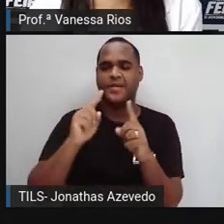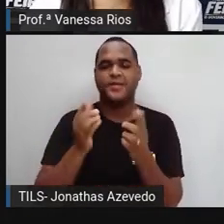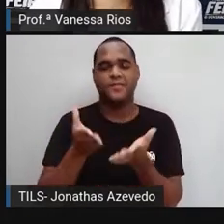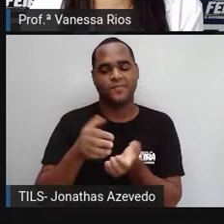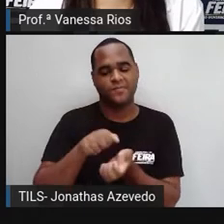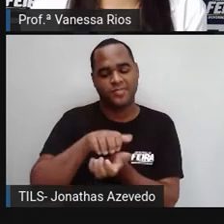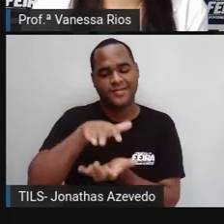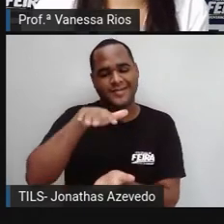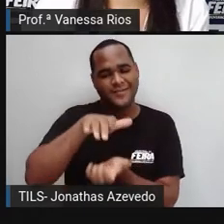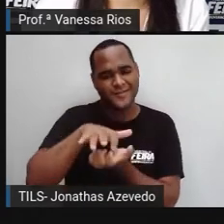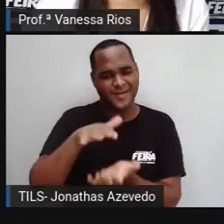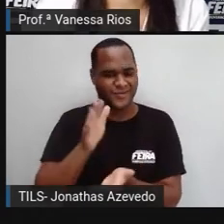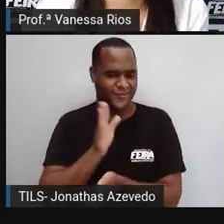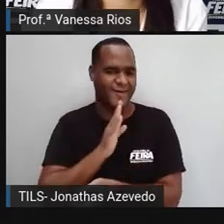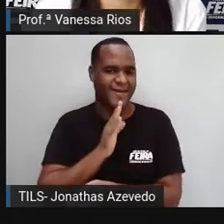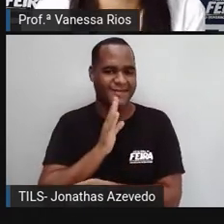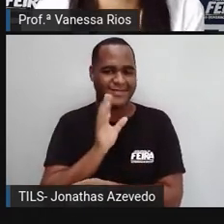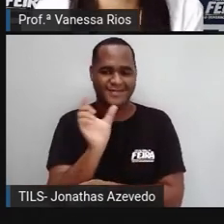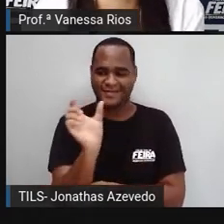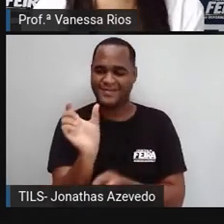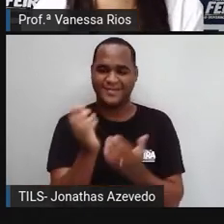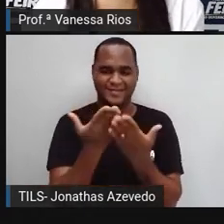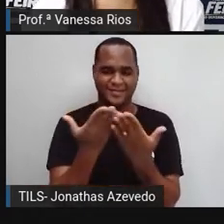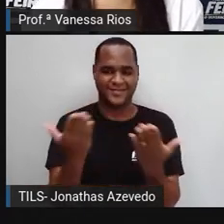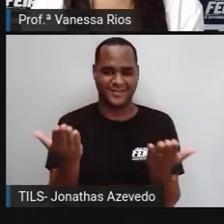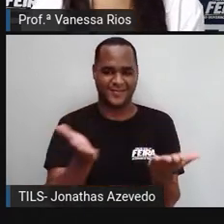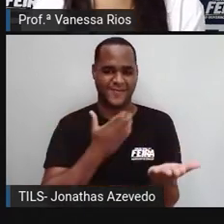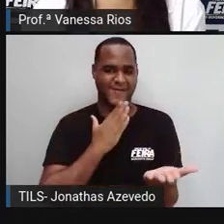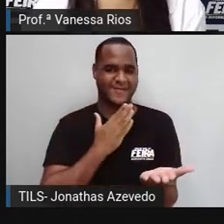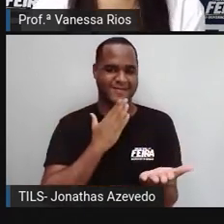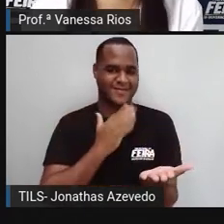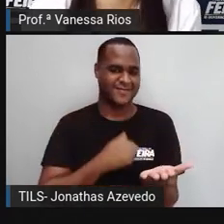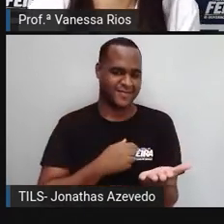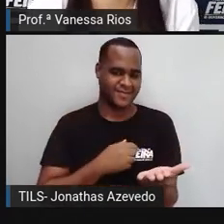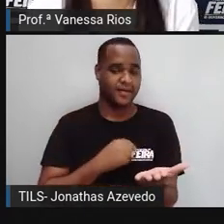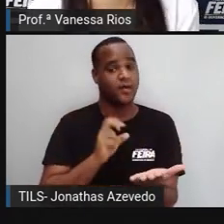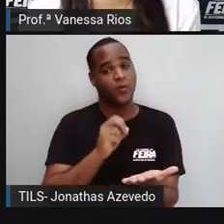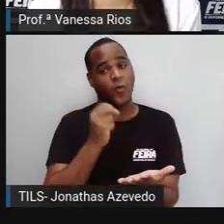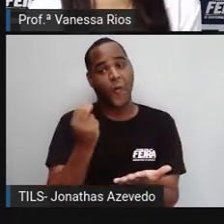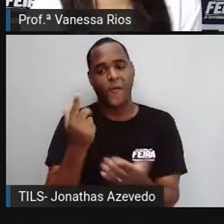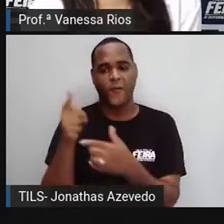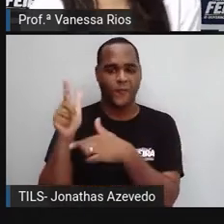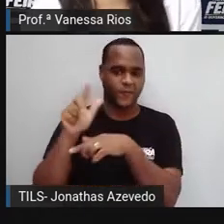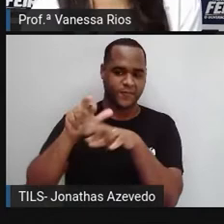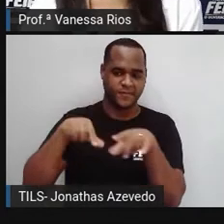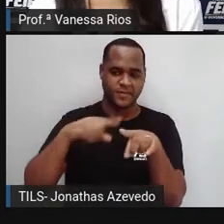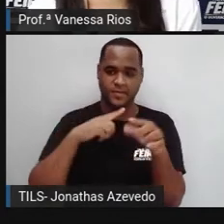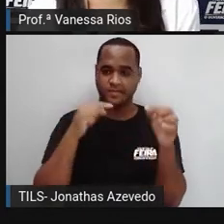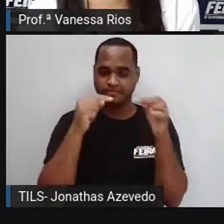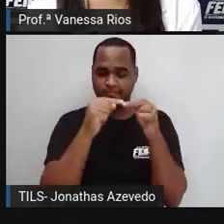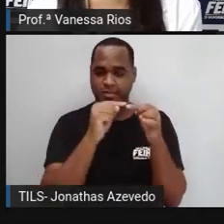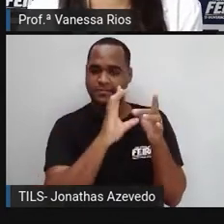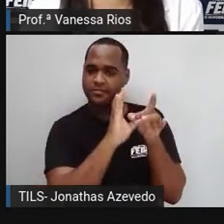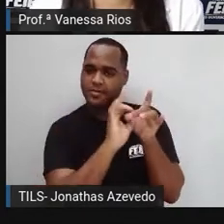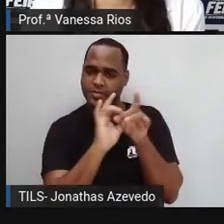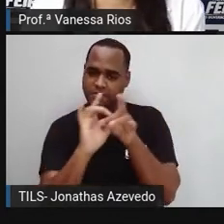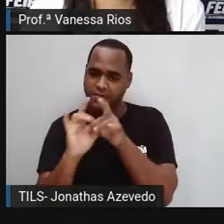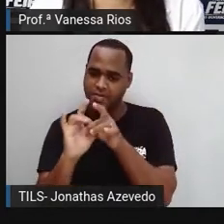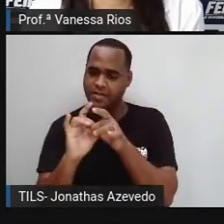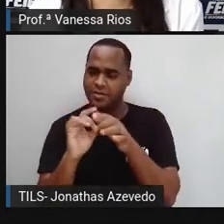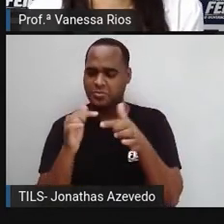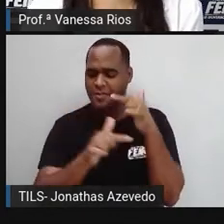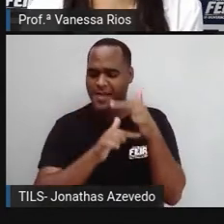palavra? Sabem o que significa? Conhecem aí alguma ação? Fazem aí a relação dessa